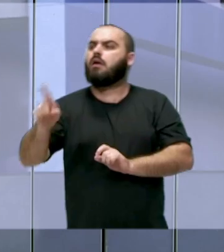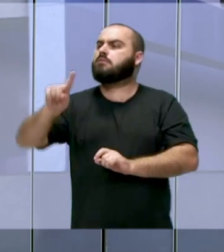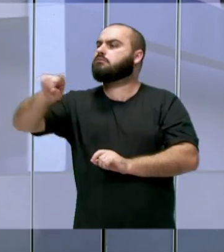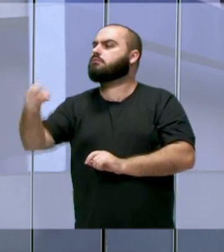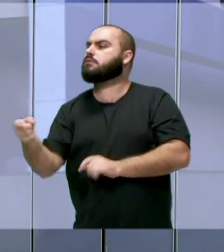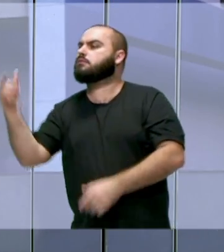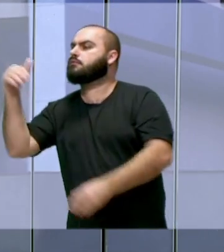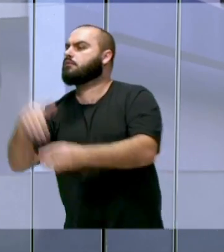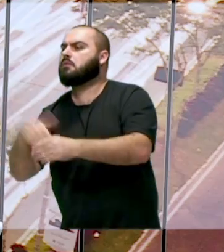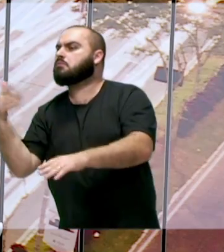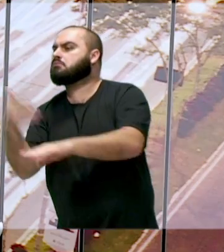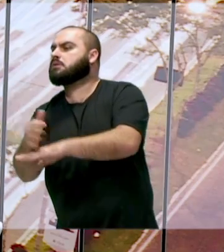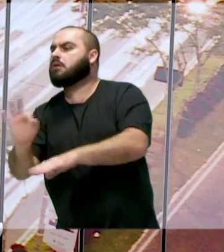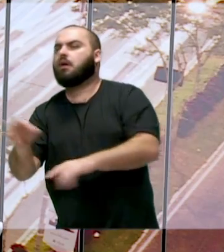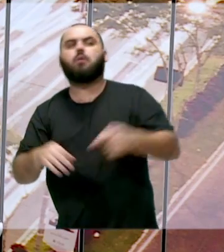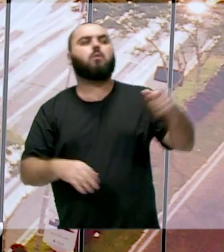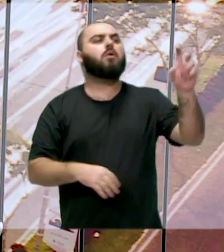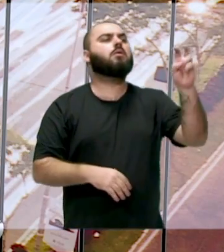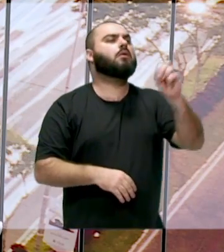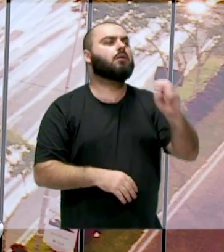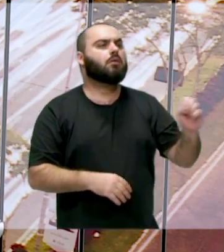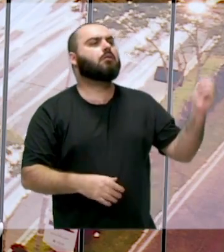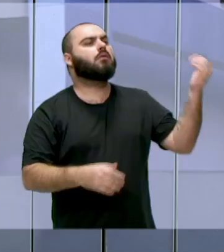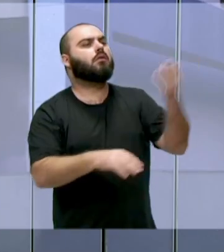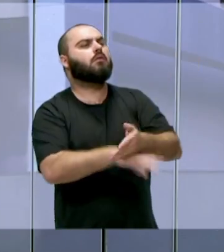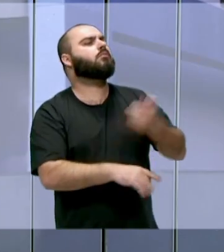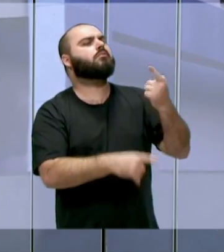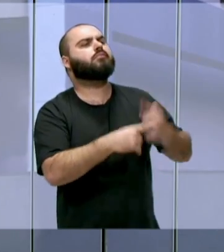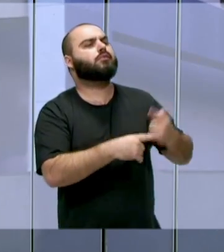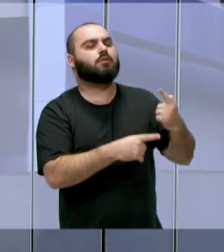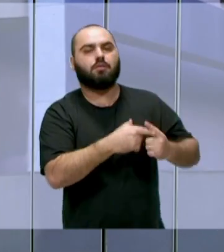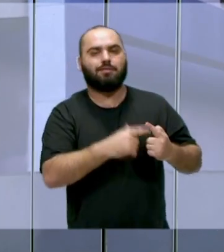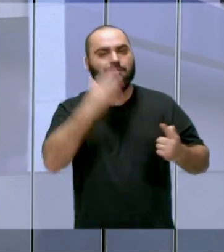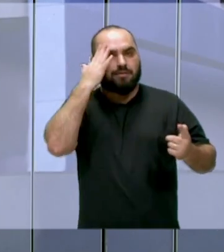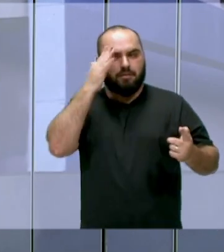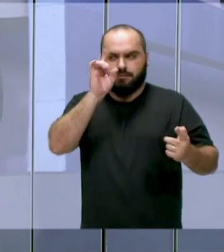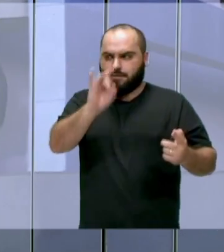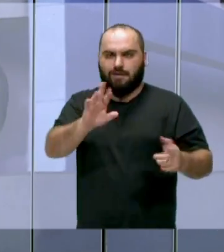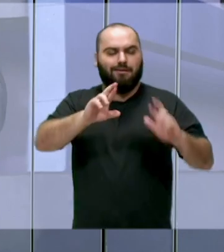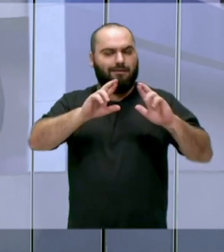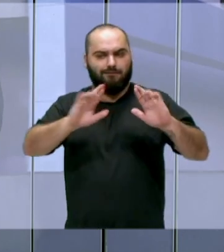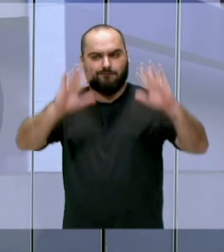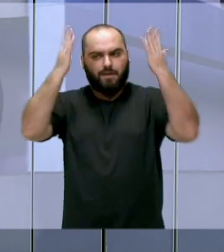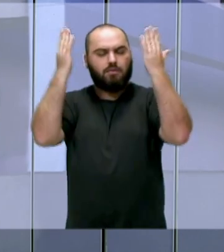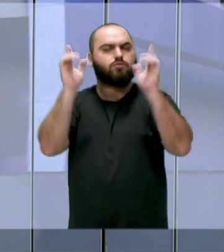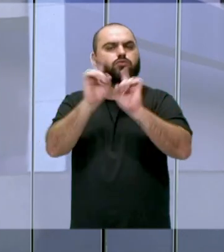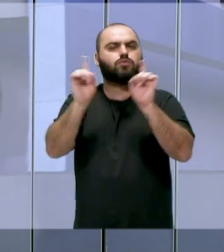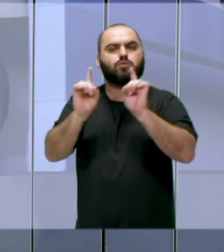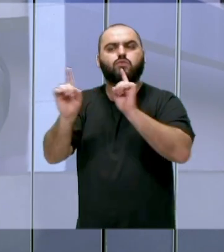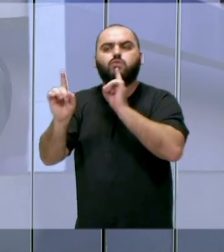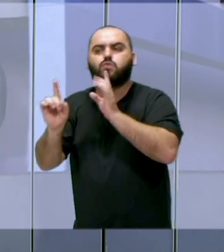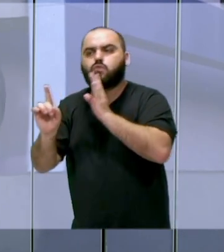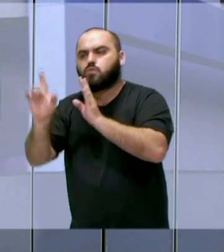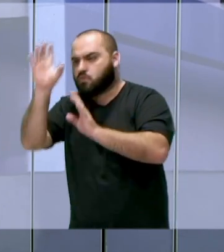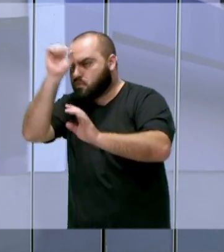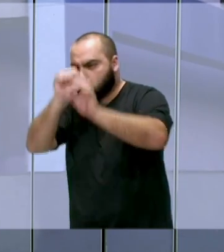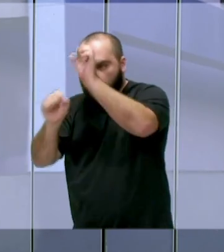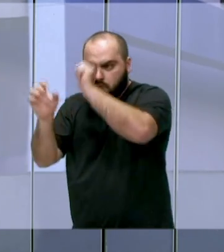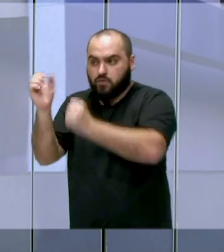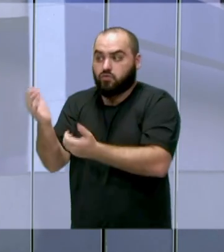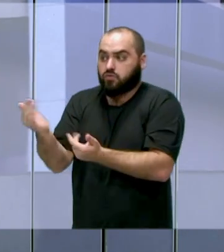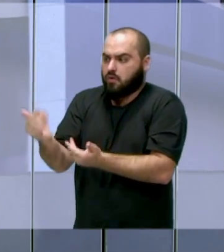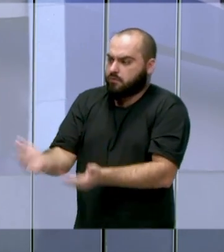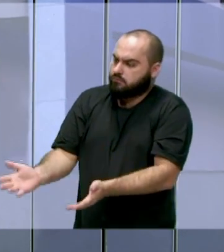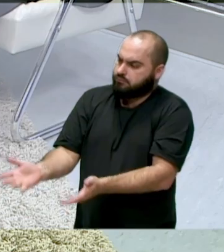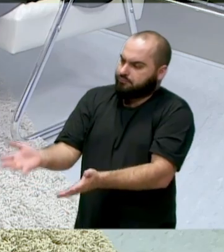cidade e não entra, o que faz 500 entra, então não se resume a só essa confraternização, mas buscar conhecimento e a partir daí engajar os jovens também